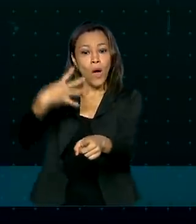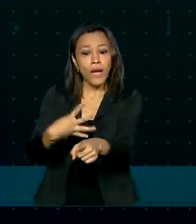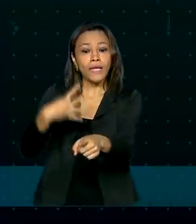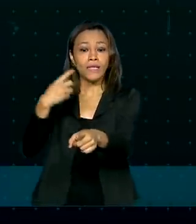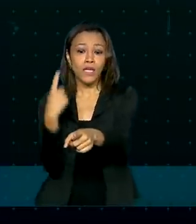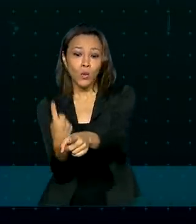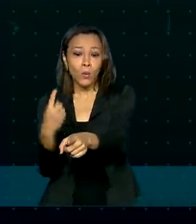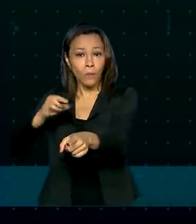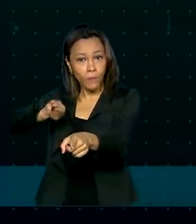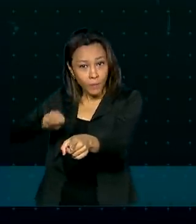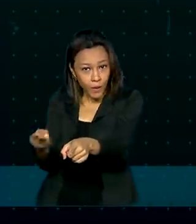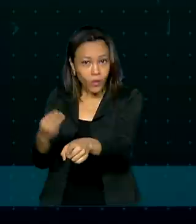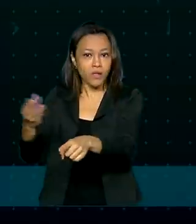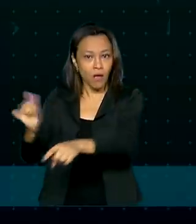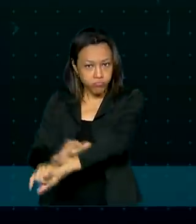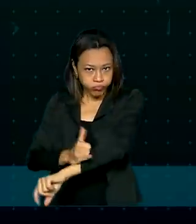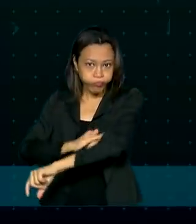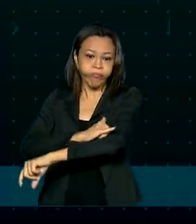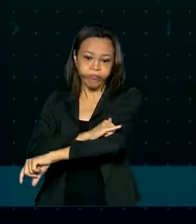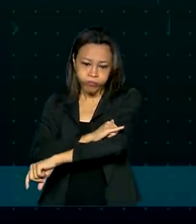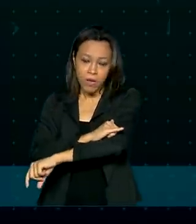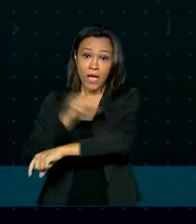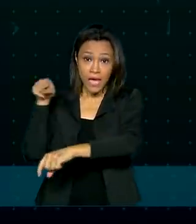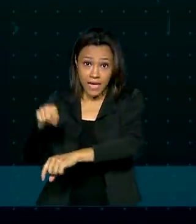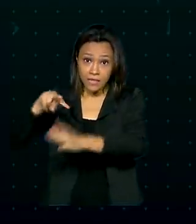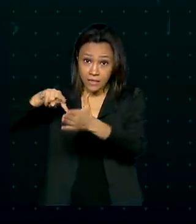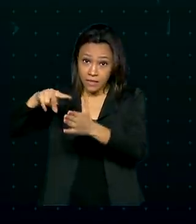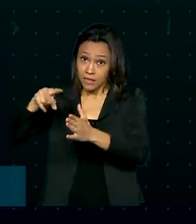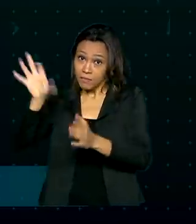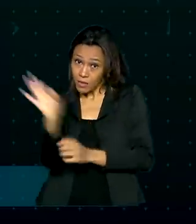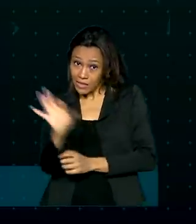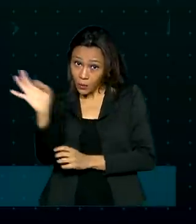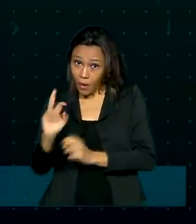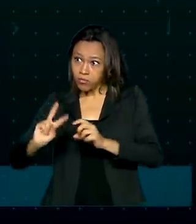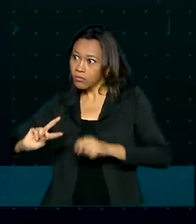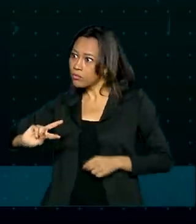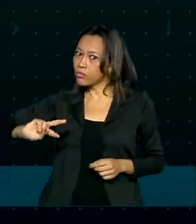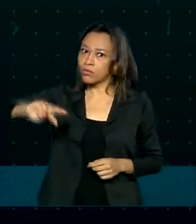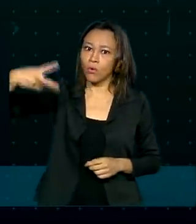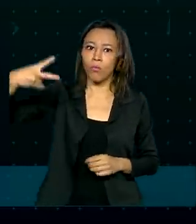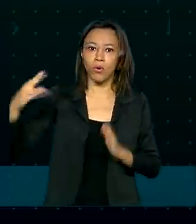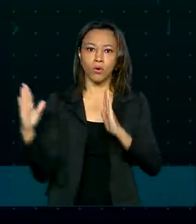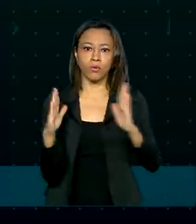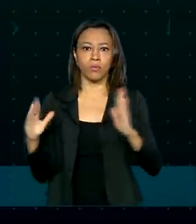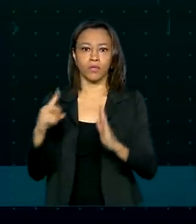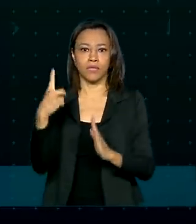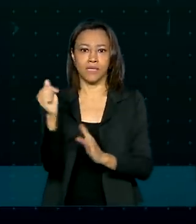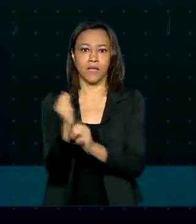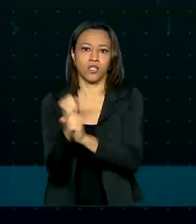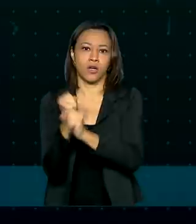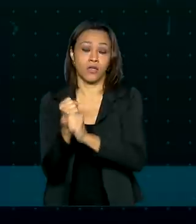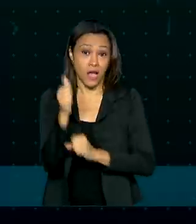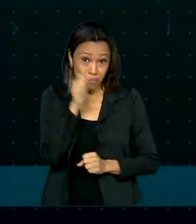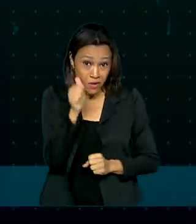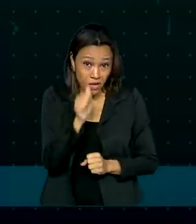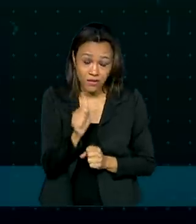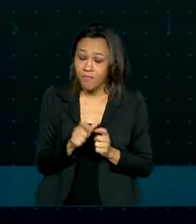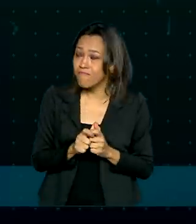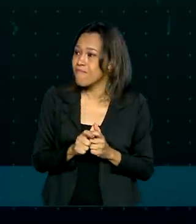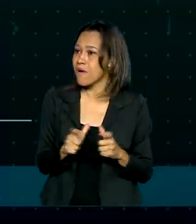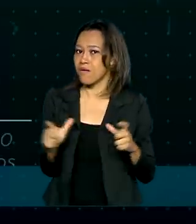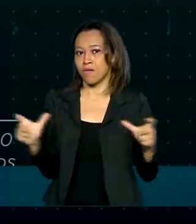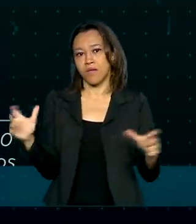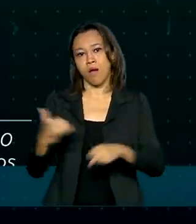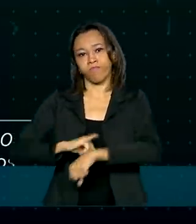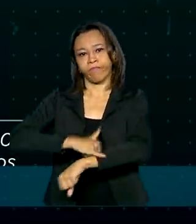são considerados obesos. Esse percentual mais do que dobrou em 17 anos. As mulheres são a maioria entre os